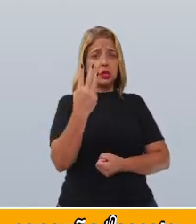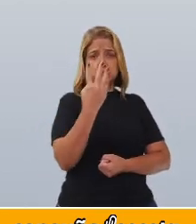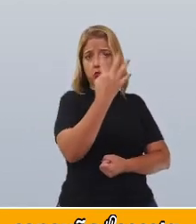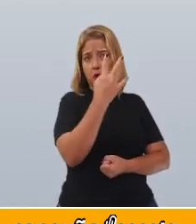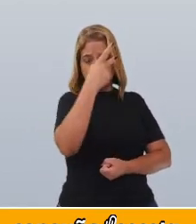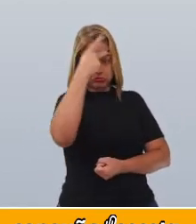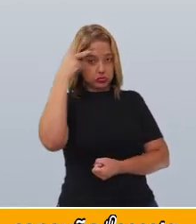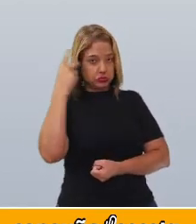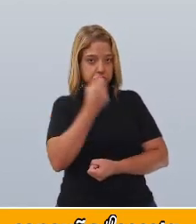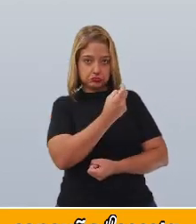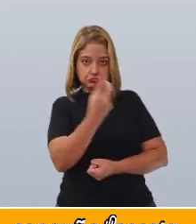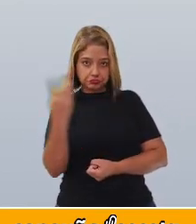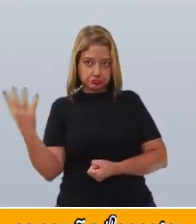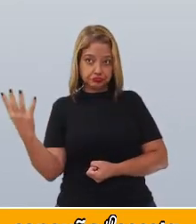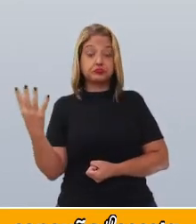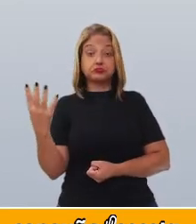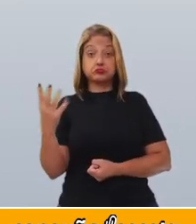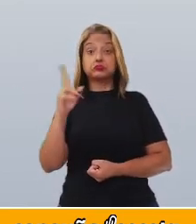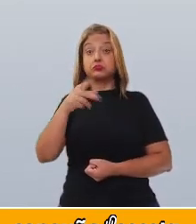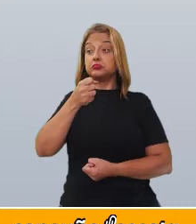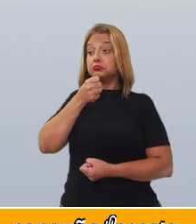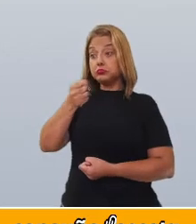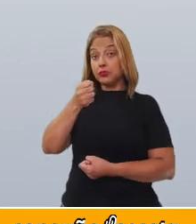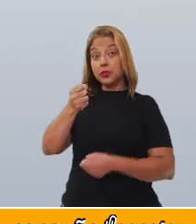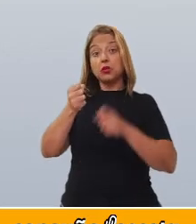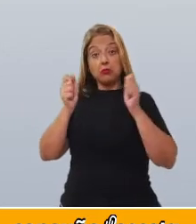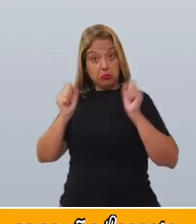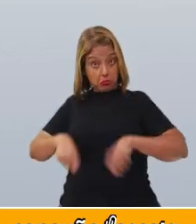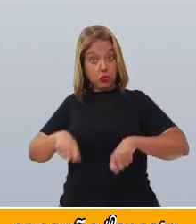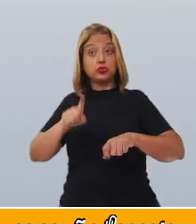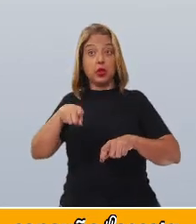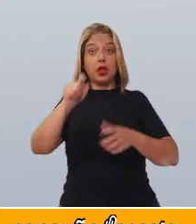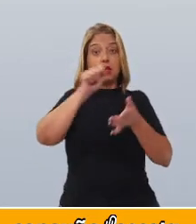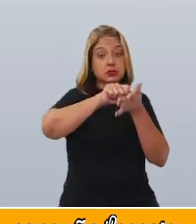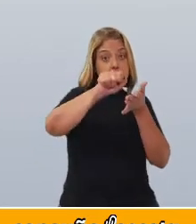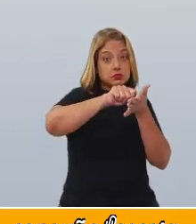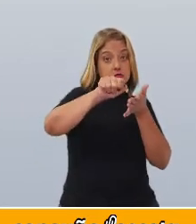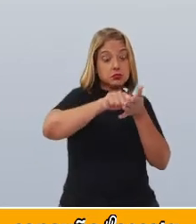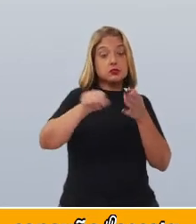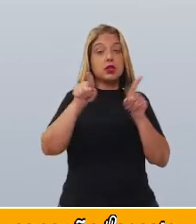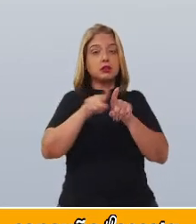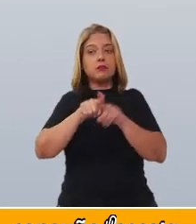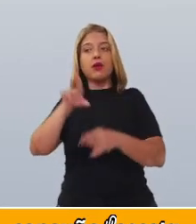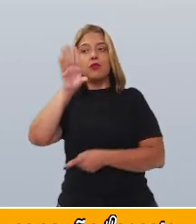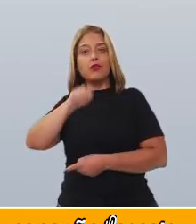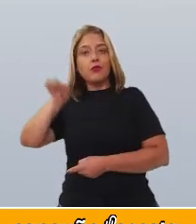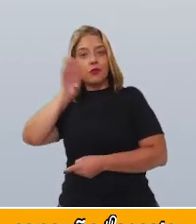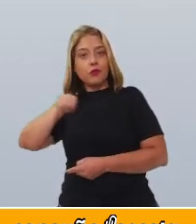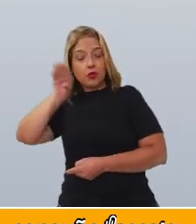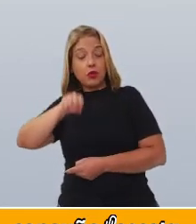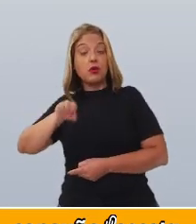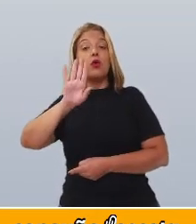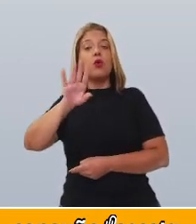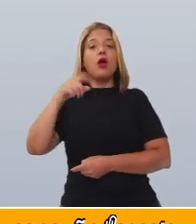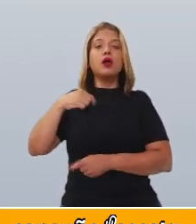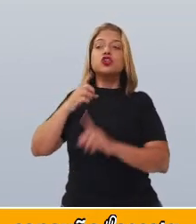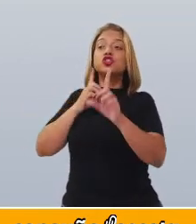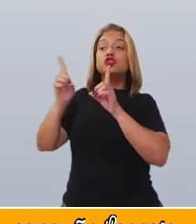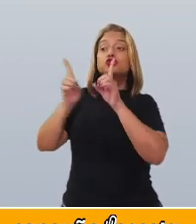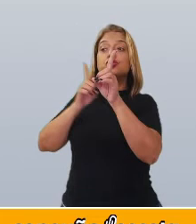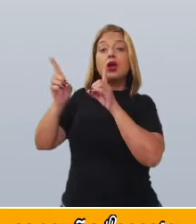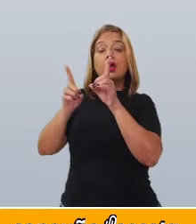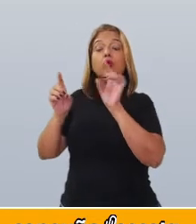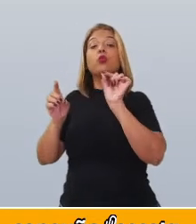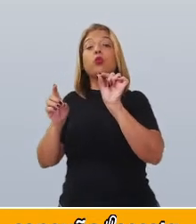As entrevistas, como eu já disse, podem ser escritas ou orais. E o diálogo dessas entrevistas, ele pode ser